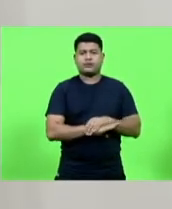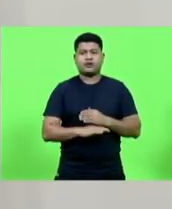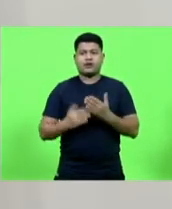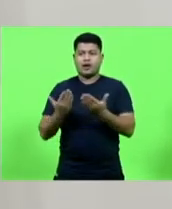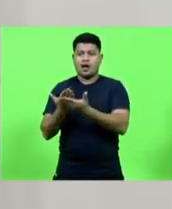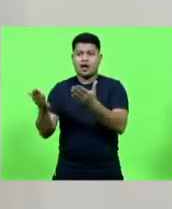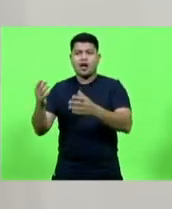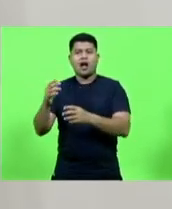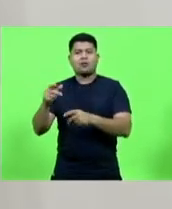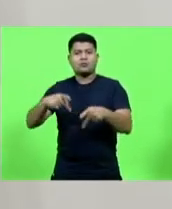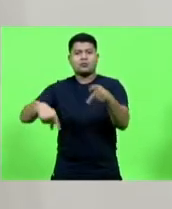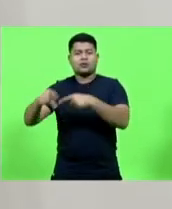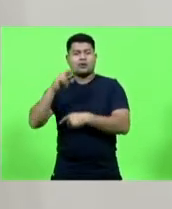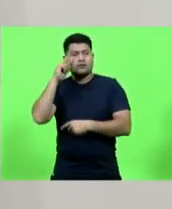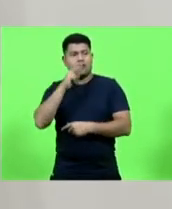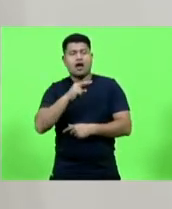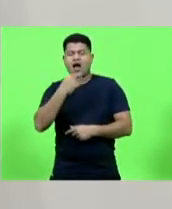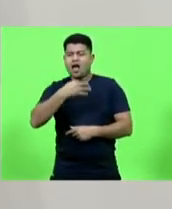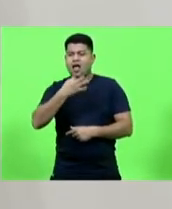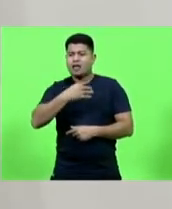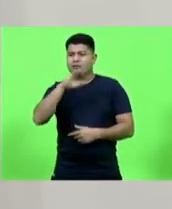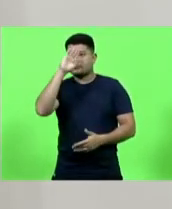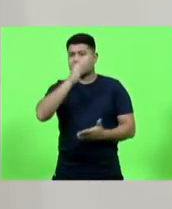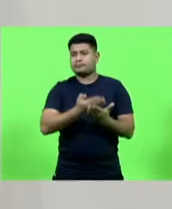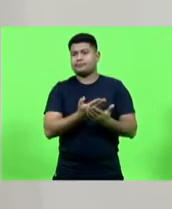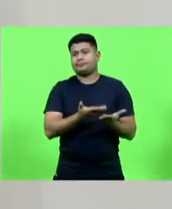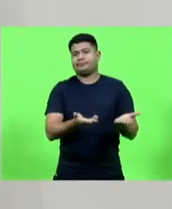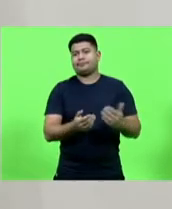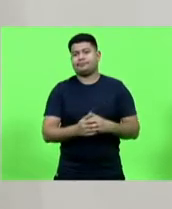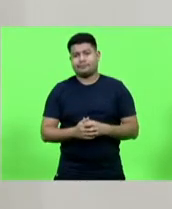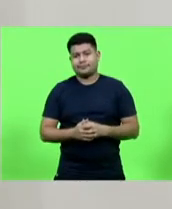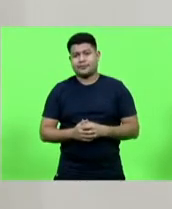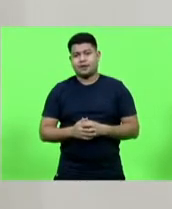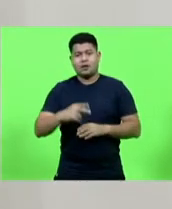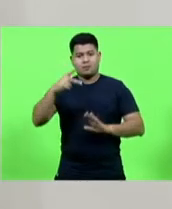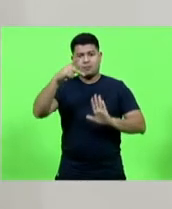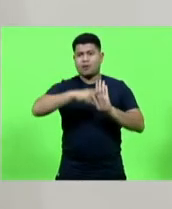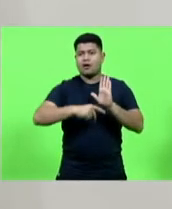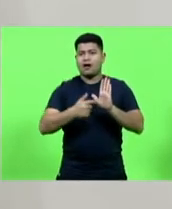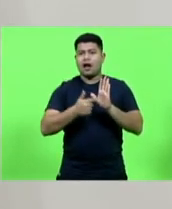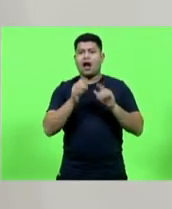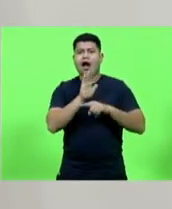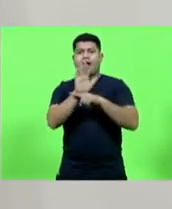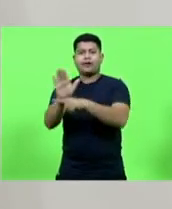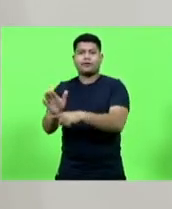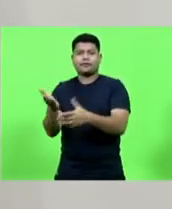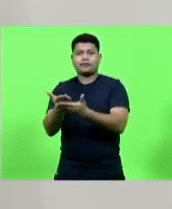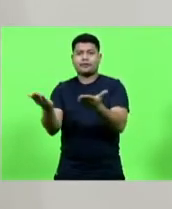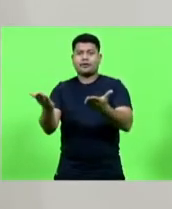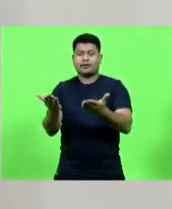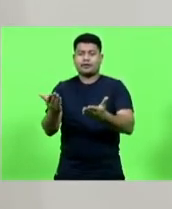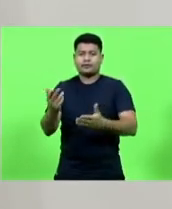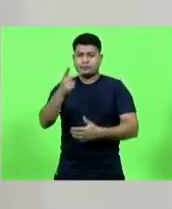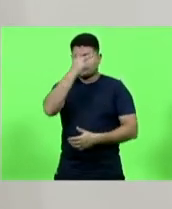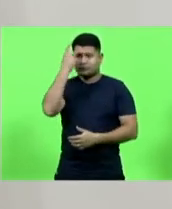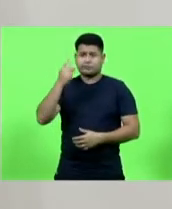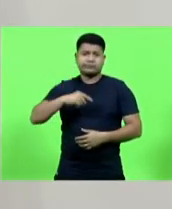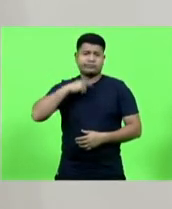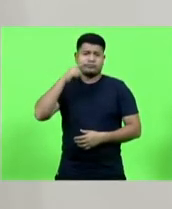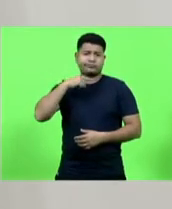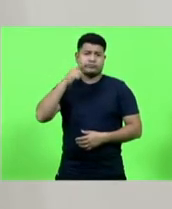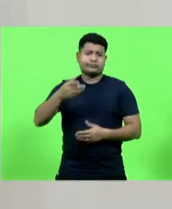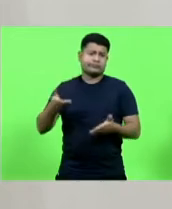esse projeto não vai beneficiar as pessoas. Por quê? Porque quem está devendo, está devendo.